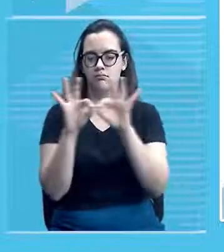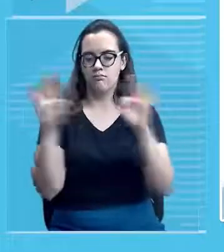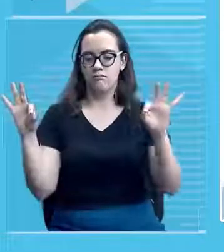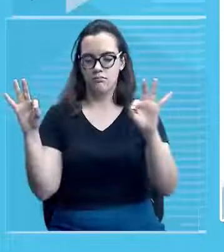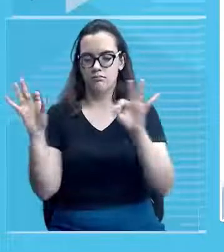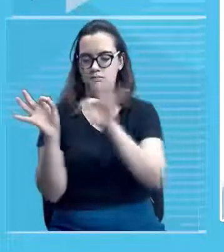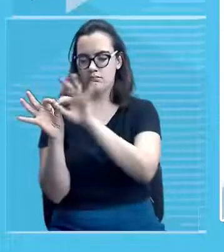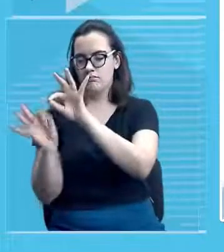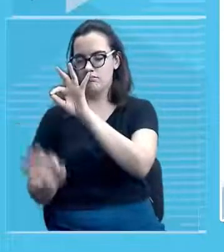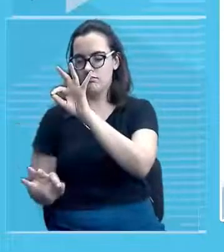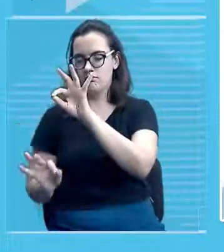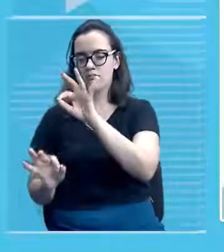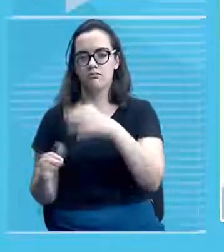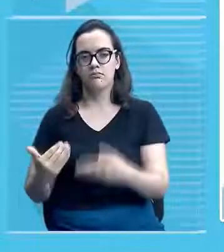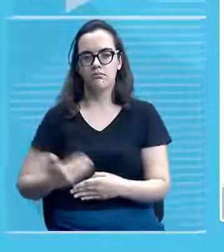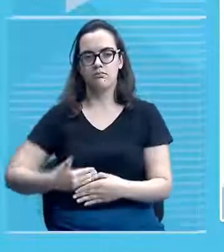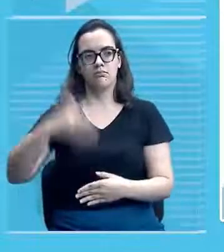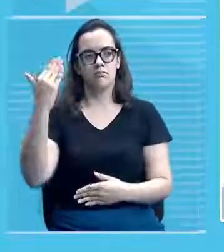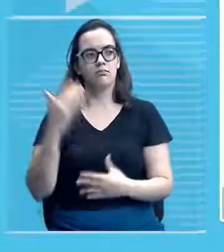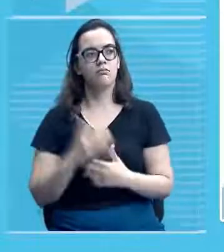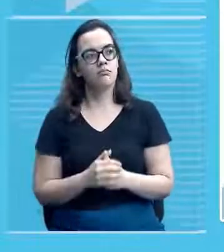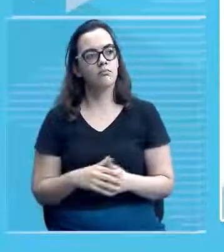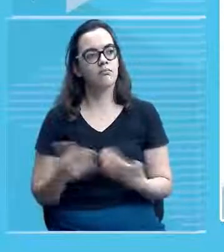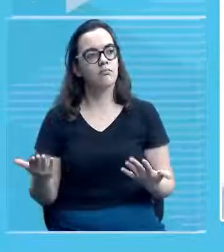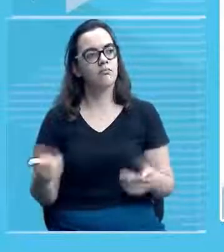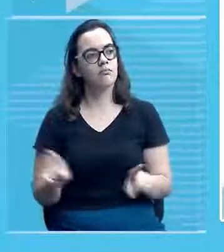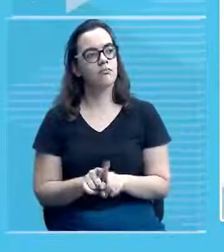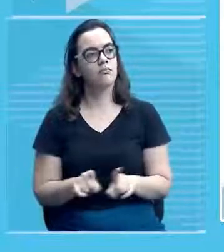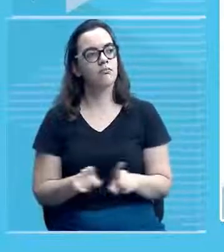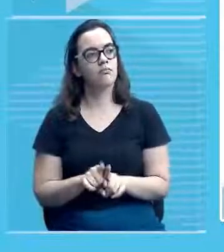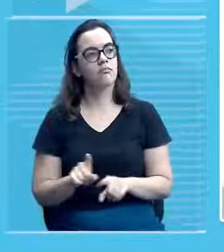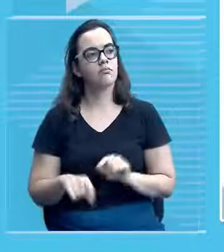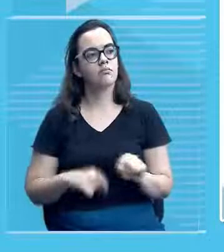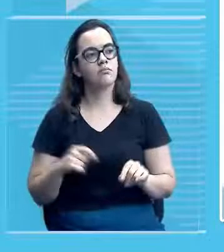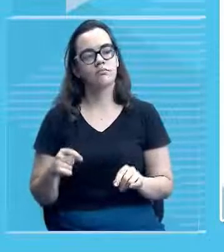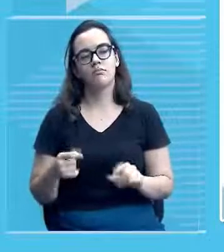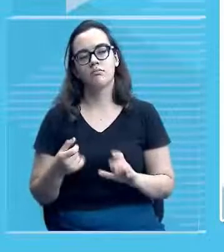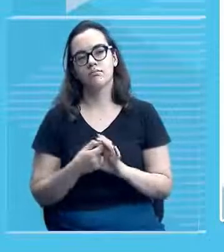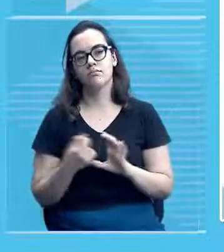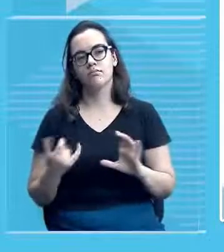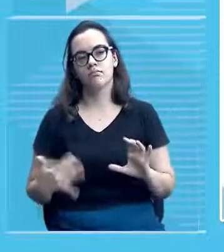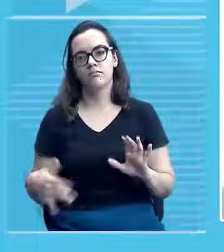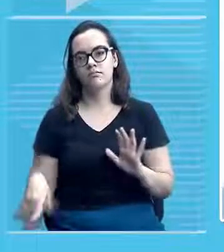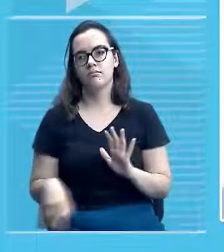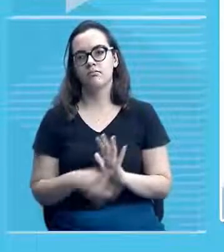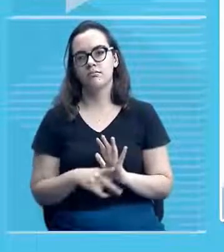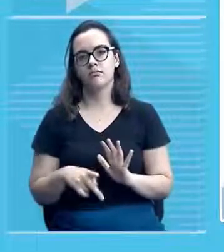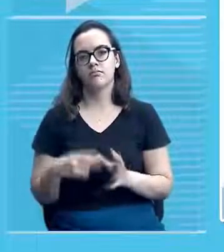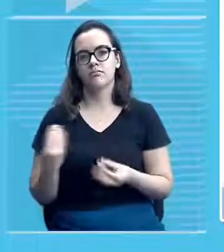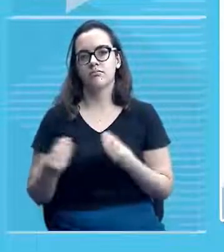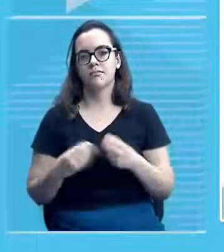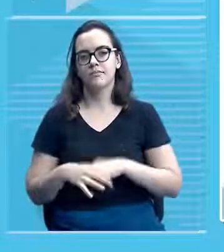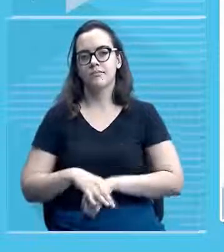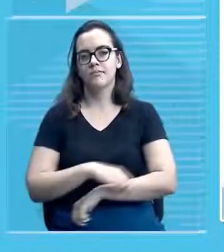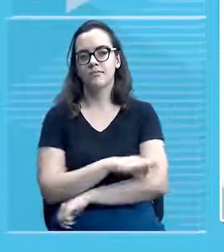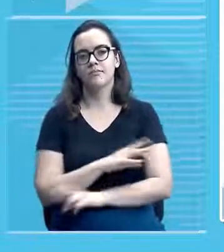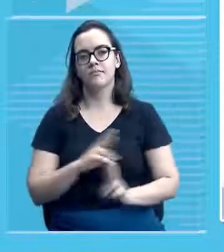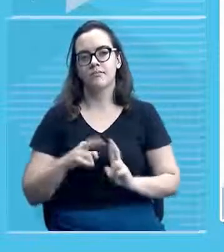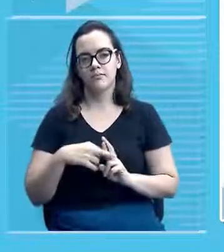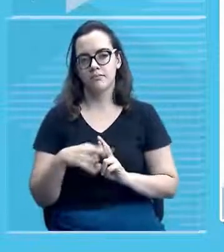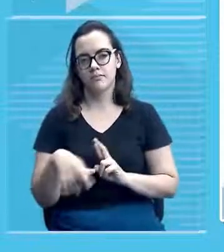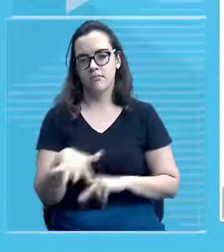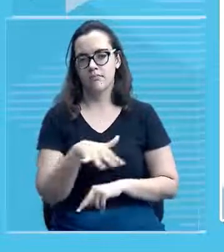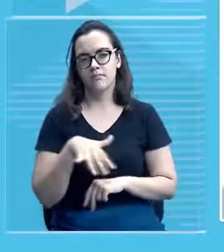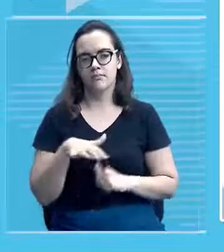termos muito da parte de artes, né? Então, olha só, caracterizando assim esse tipo de arquitetura religiosa. E aí,